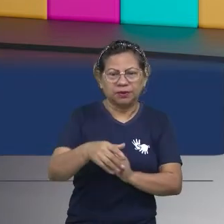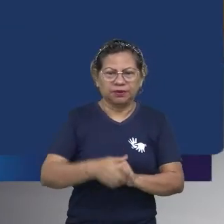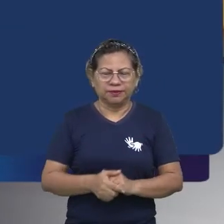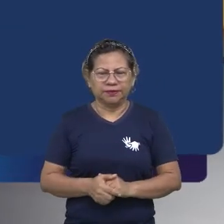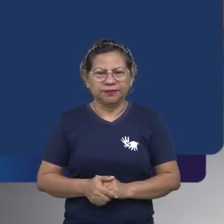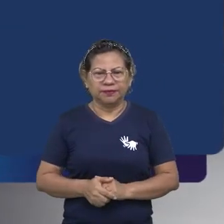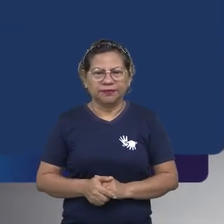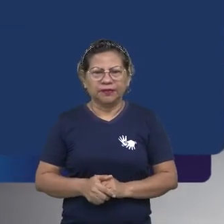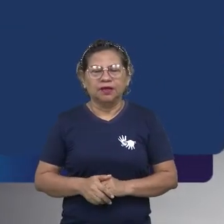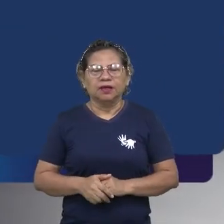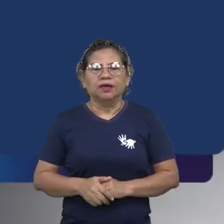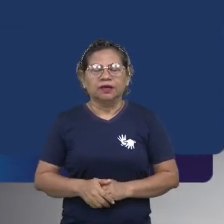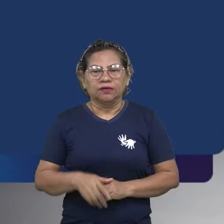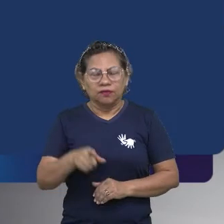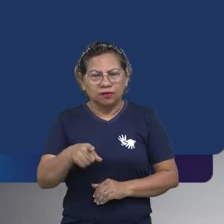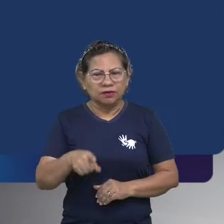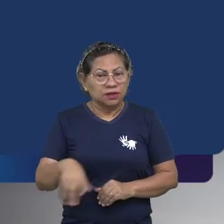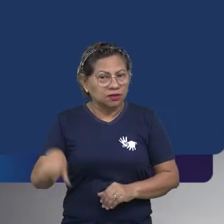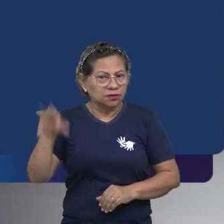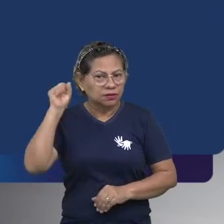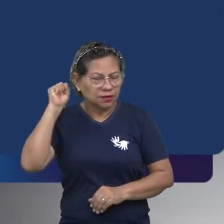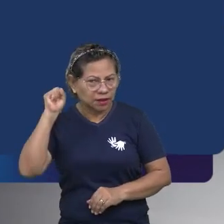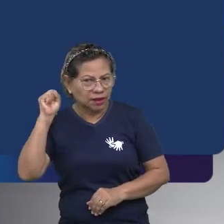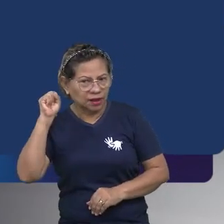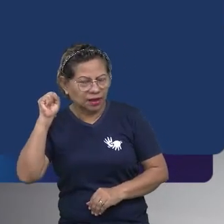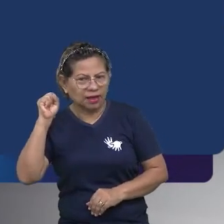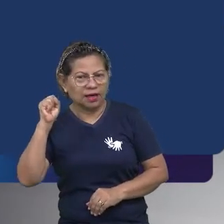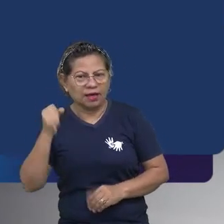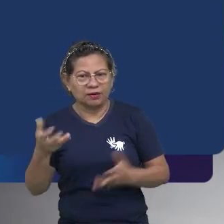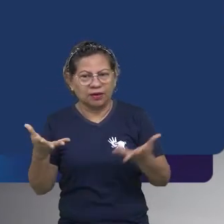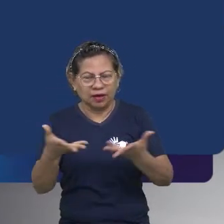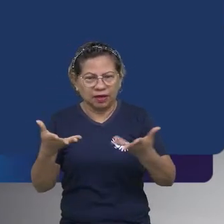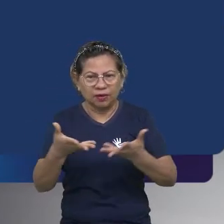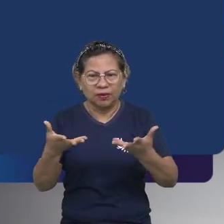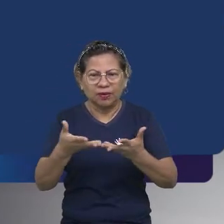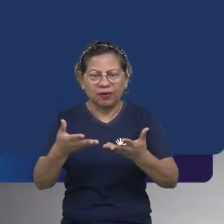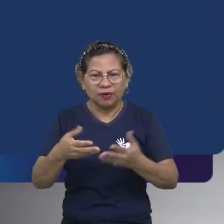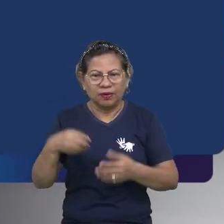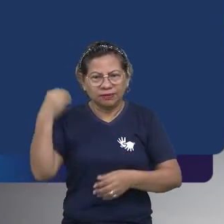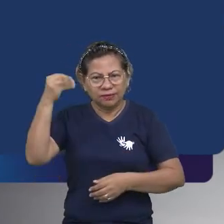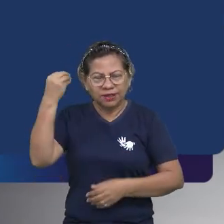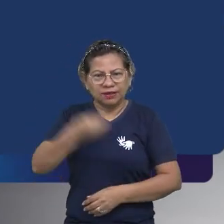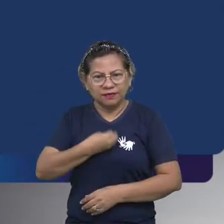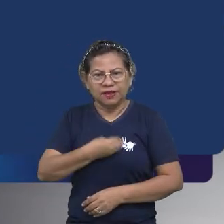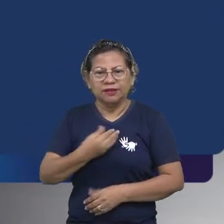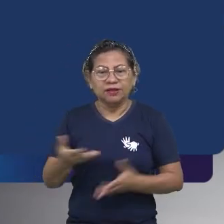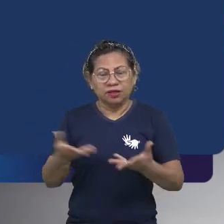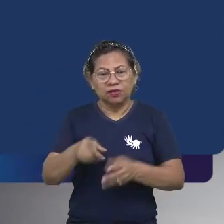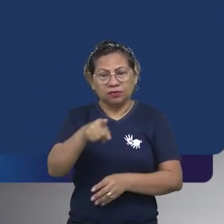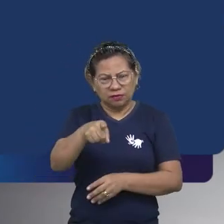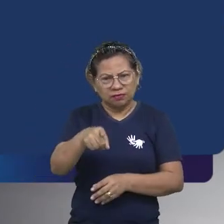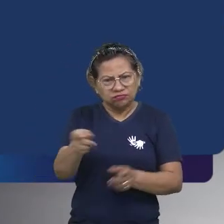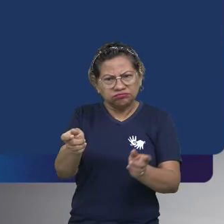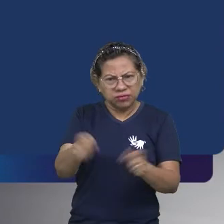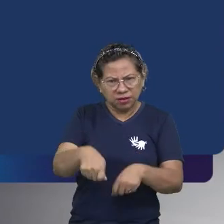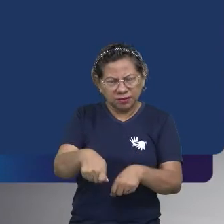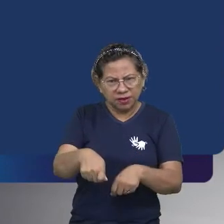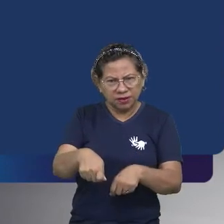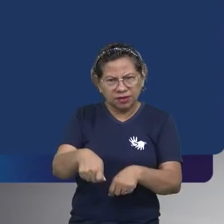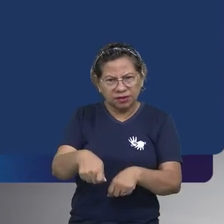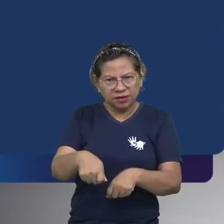oportunidade de escutar os depoimentos, você acredita que é possível dar início ao seu projeto de vida? Sim ou não?